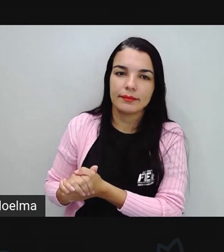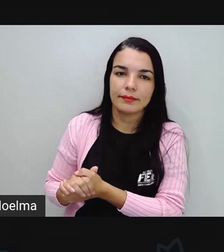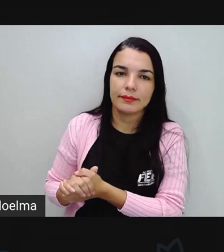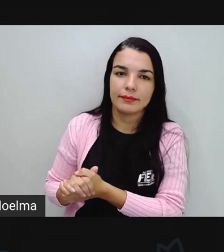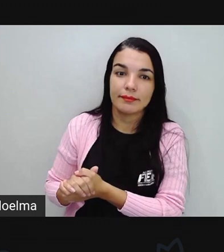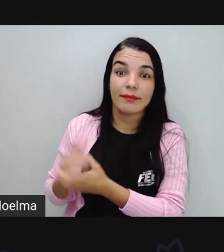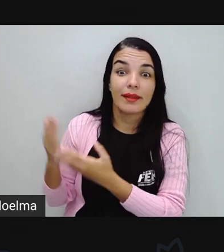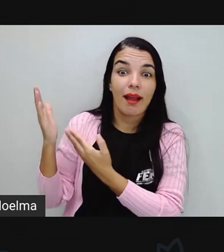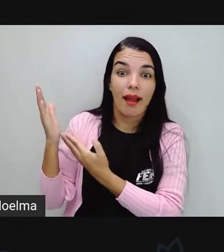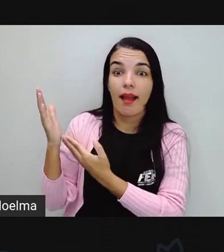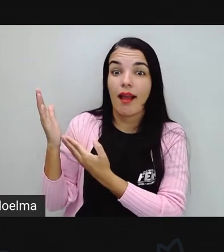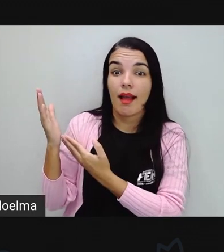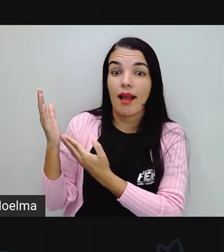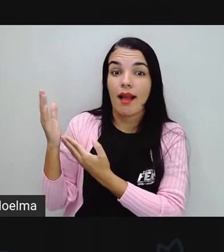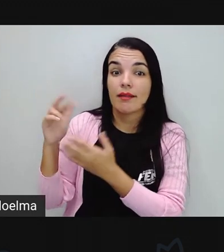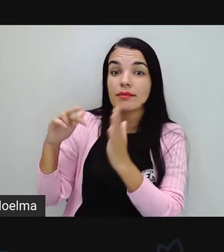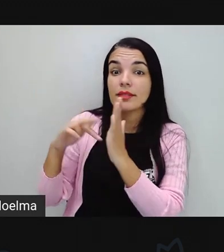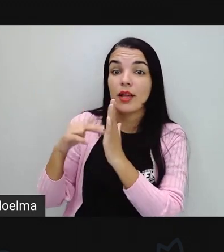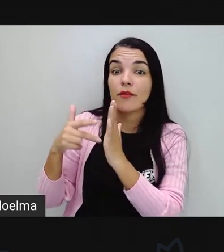Isso significa o quê?